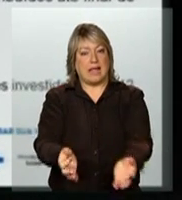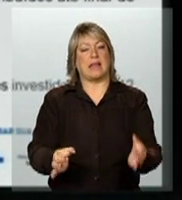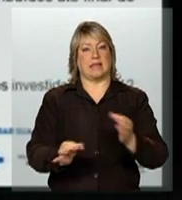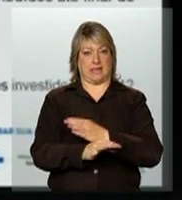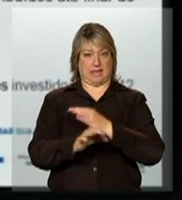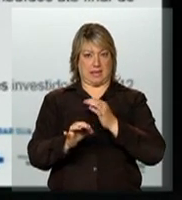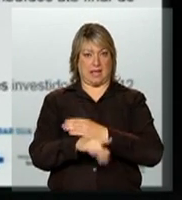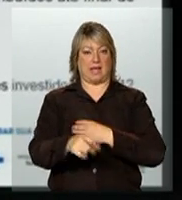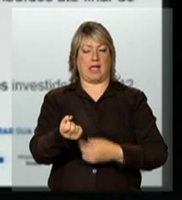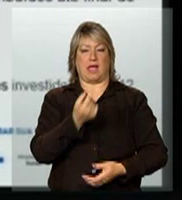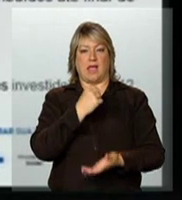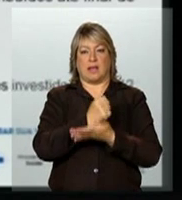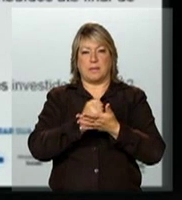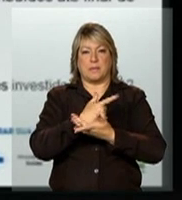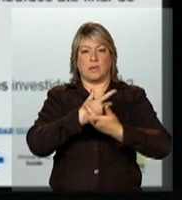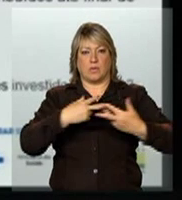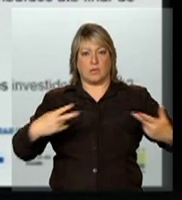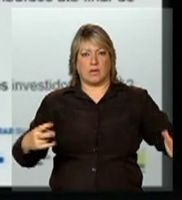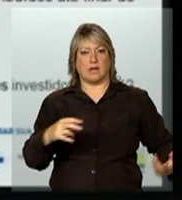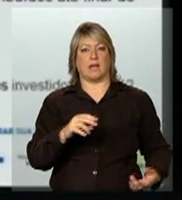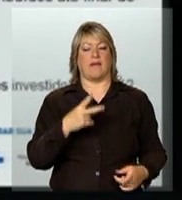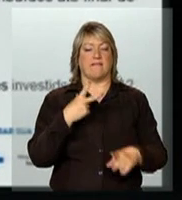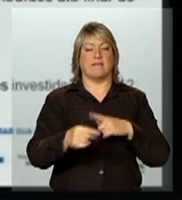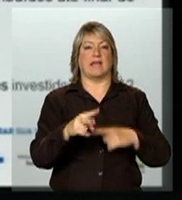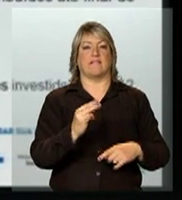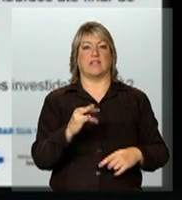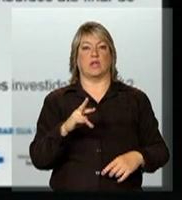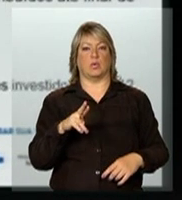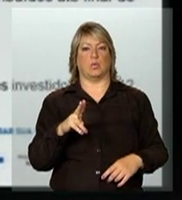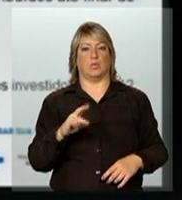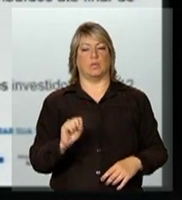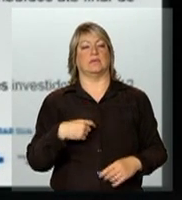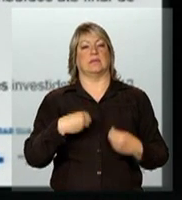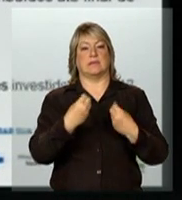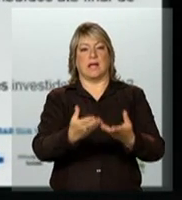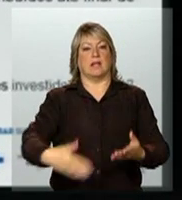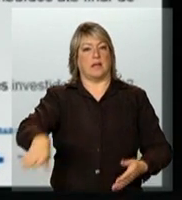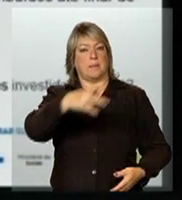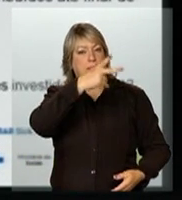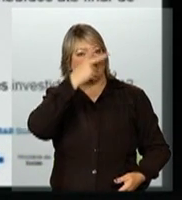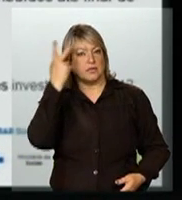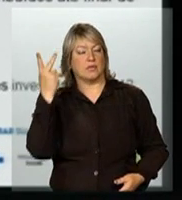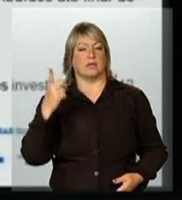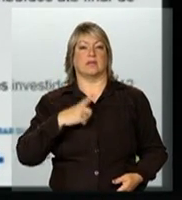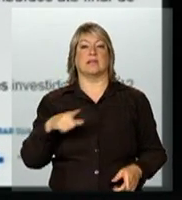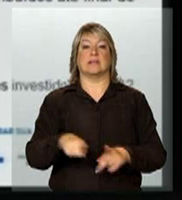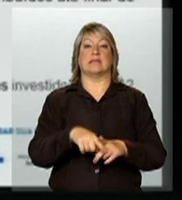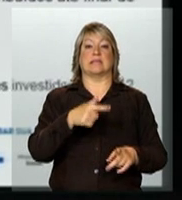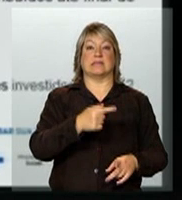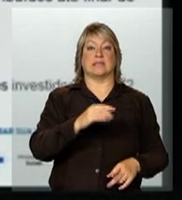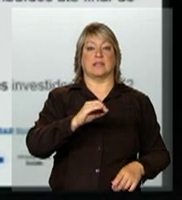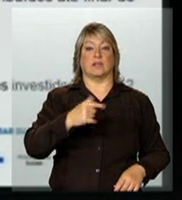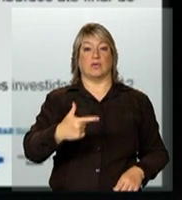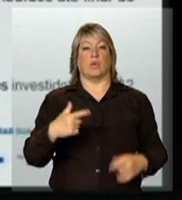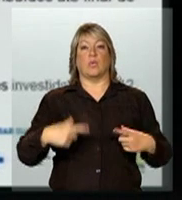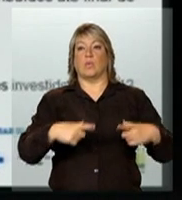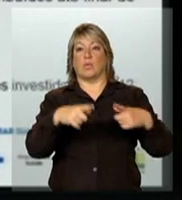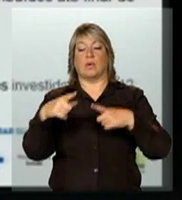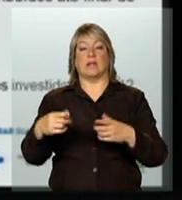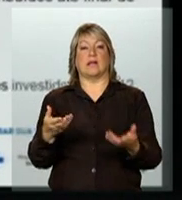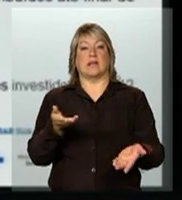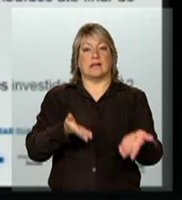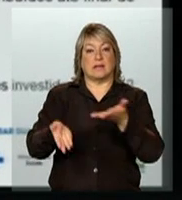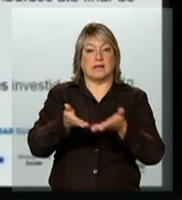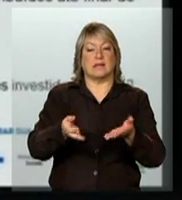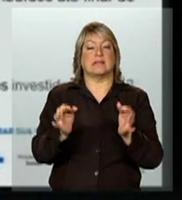antirretroviral no país inteiro, de maneira até mais próximo das pessoas o acesso, 712 serviços de atendimento especializado